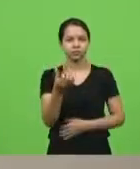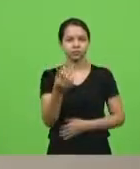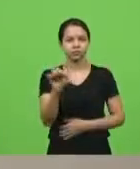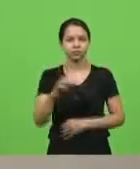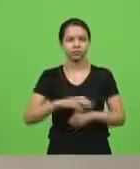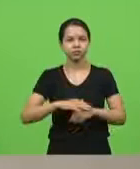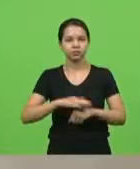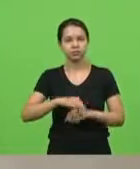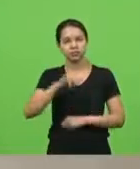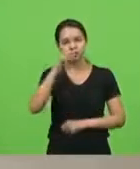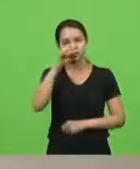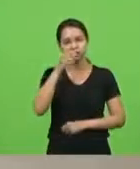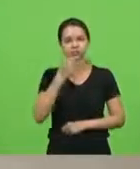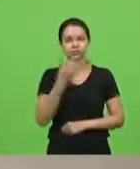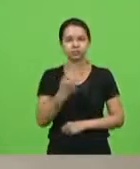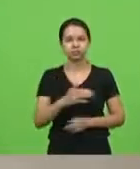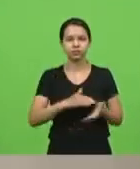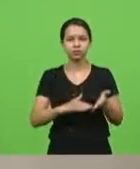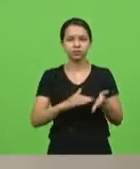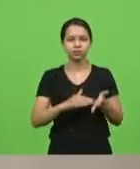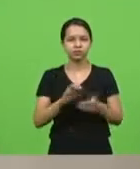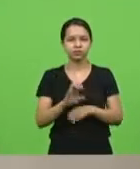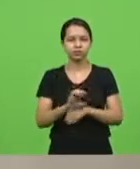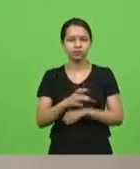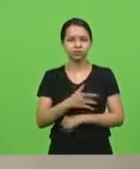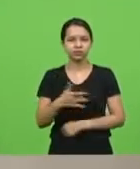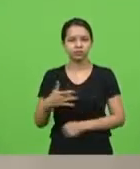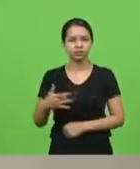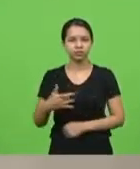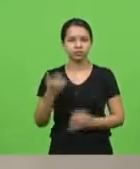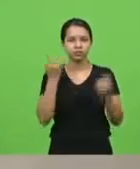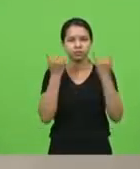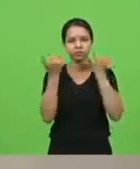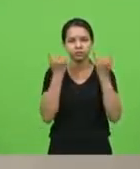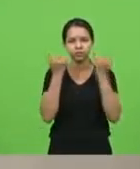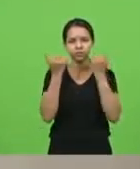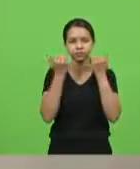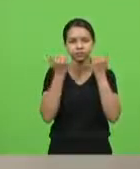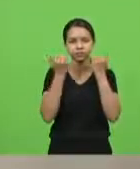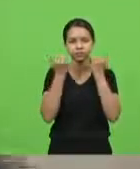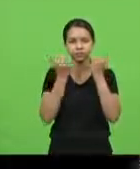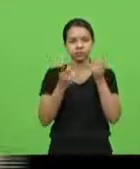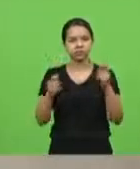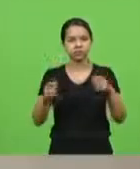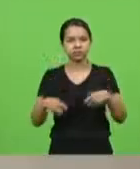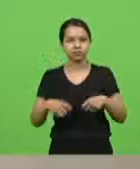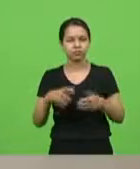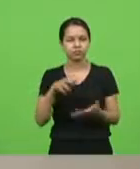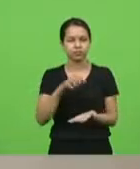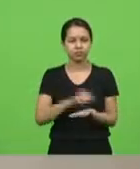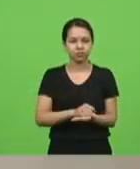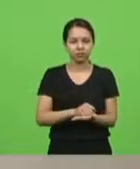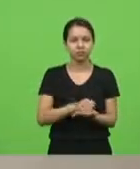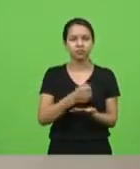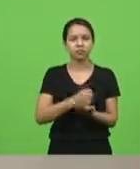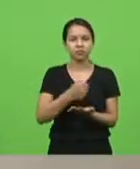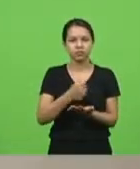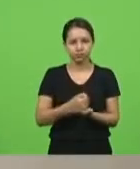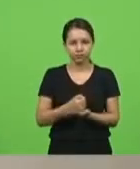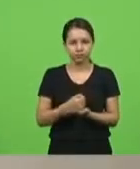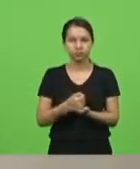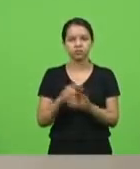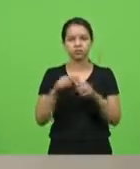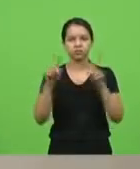deputado João Amin, solicitando ao secretário de Estado da Saúde informações acerca da possibilidade de renovação dos contratos de servidores contratados